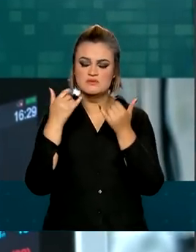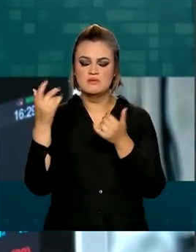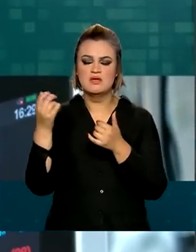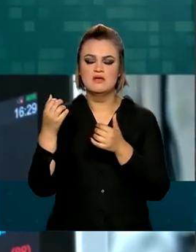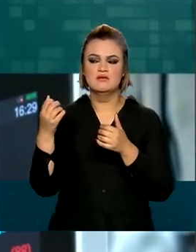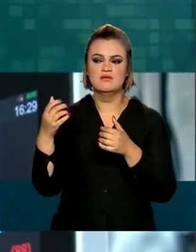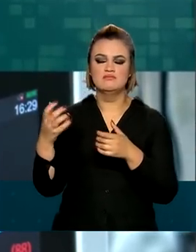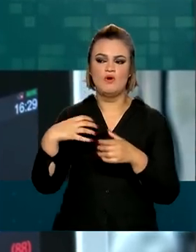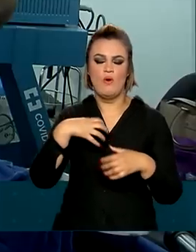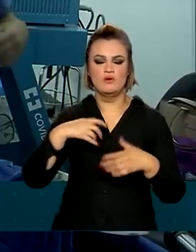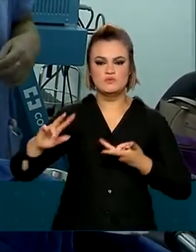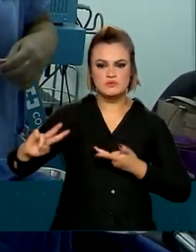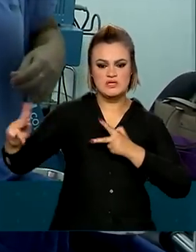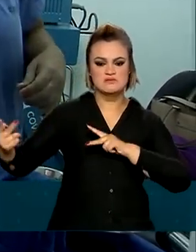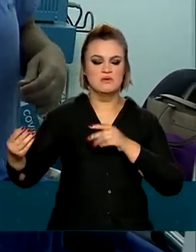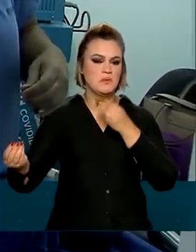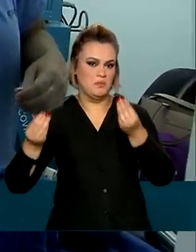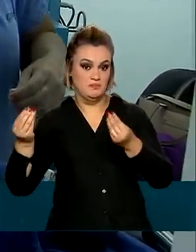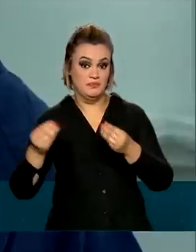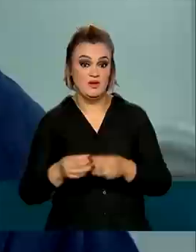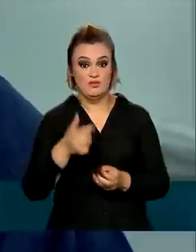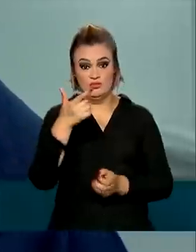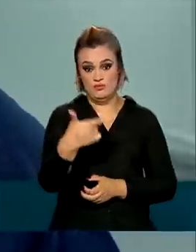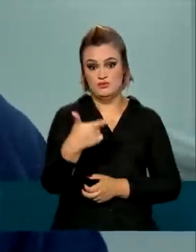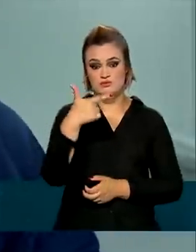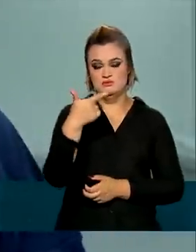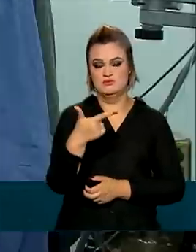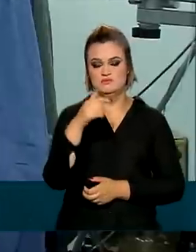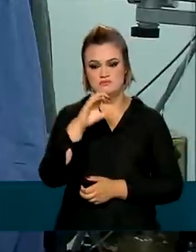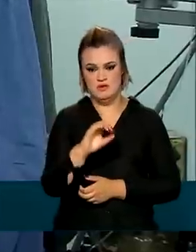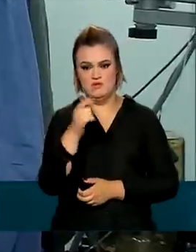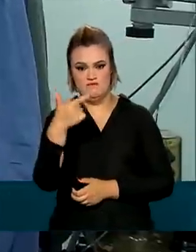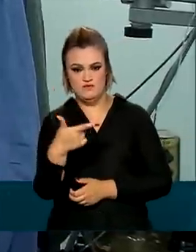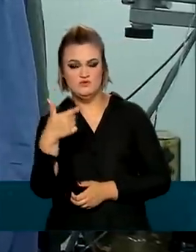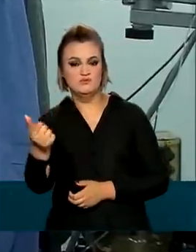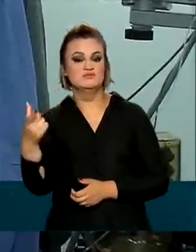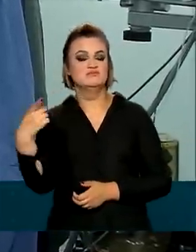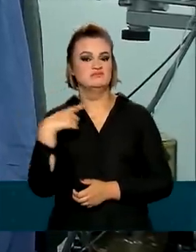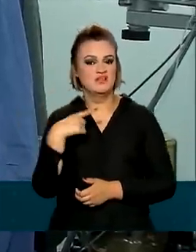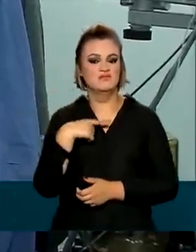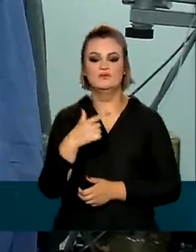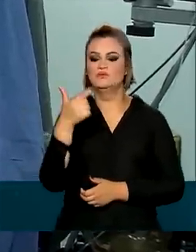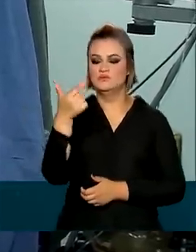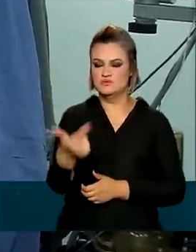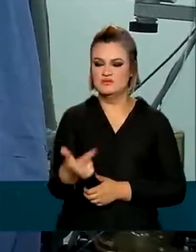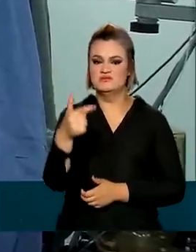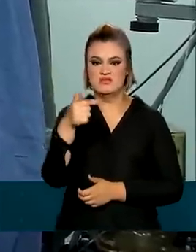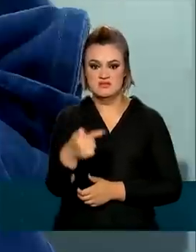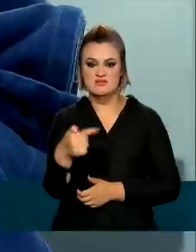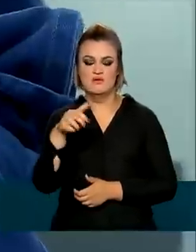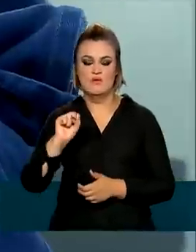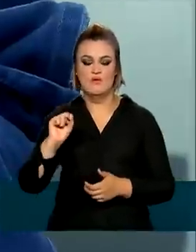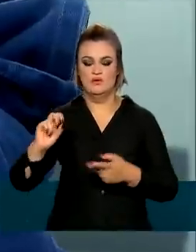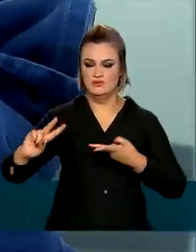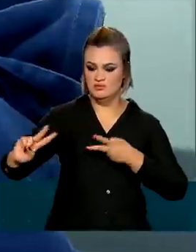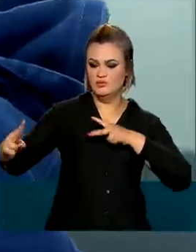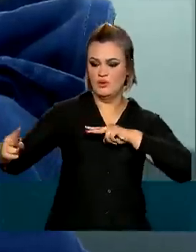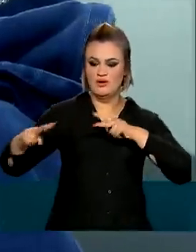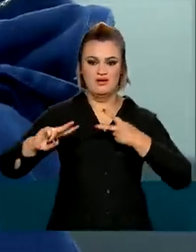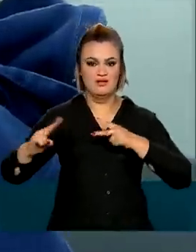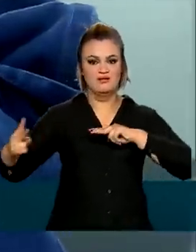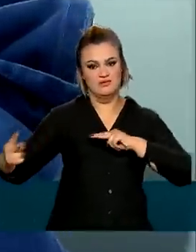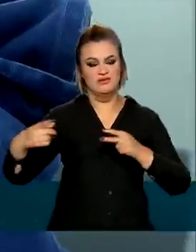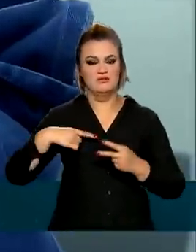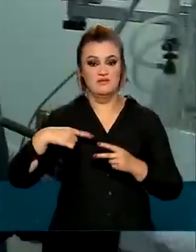órgãos transplantados. Em 2021, foram feitos 278 transplantes e só nesses